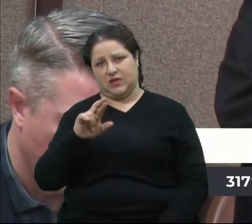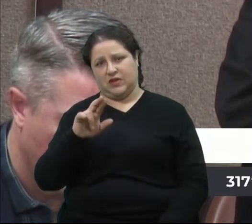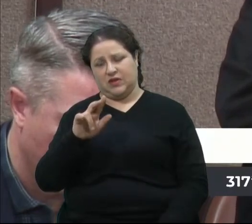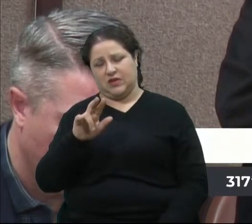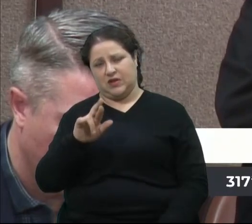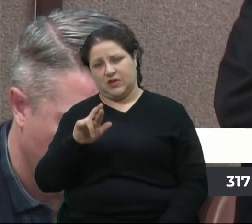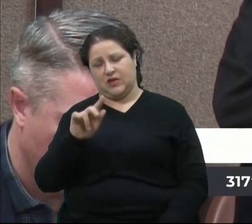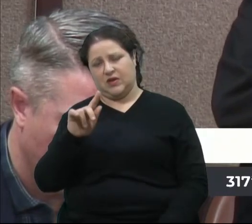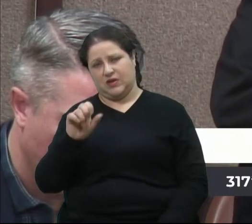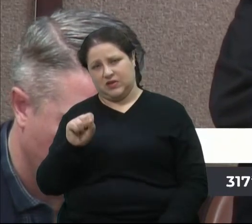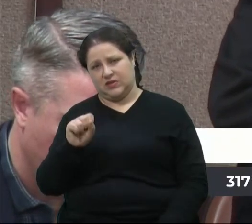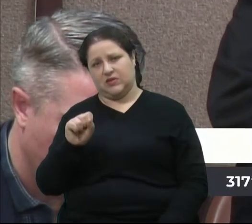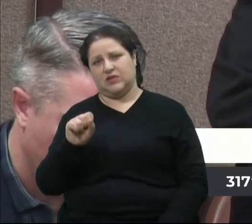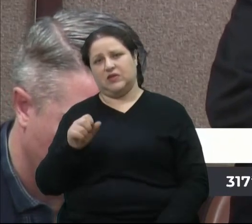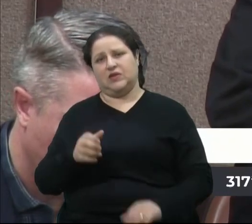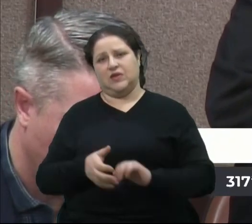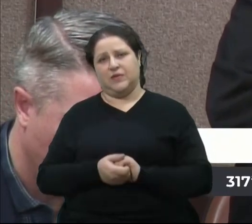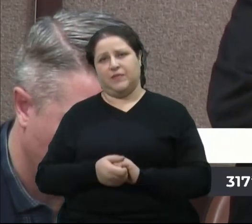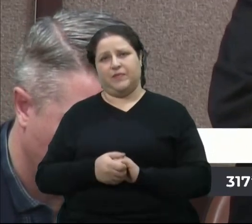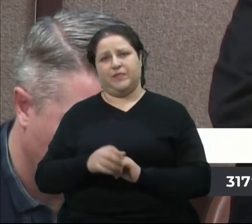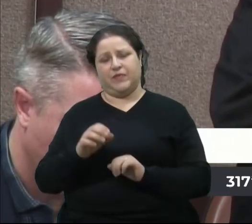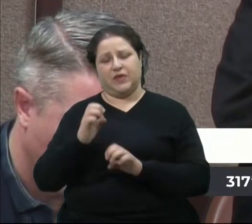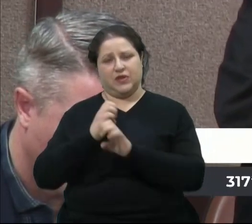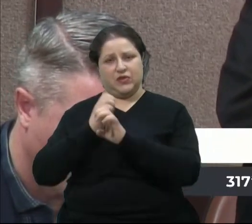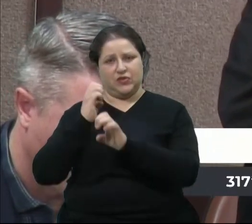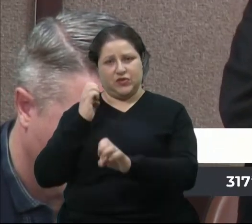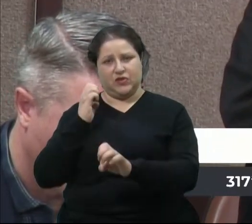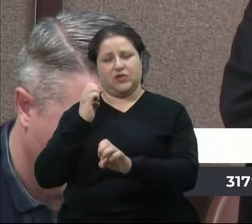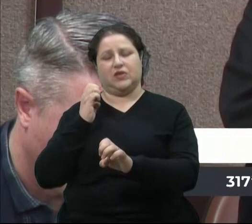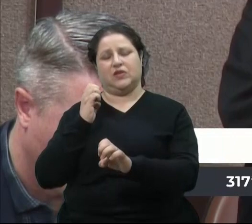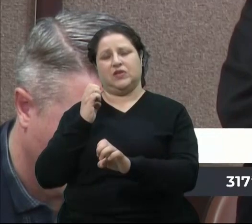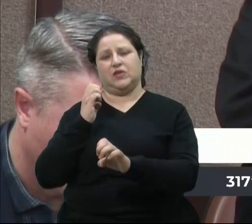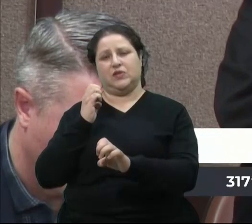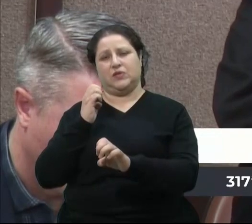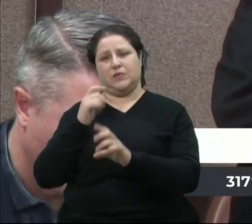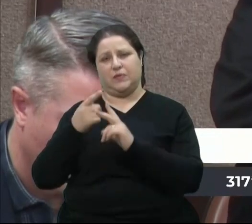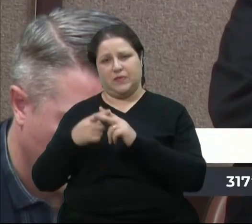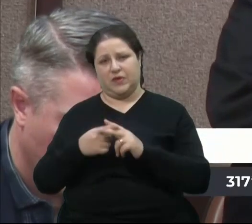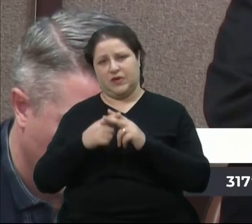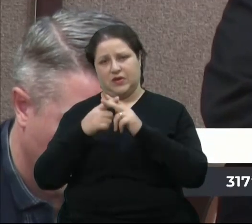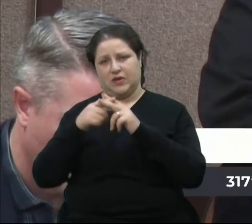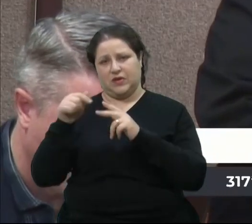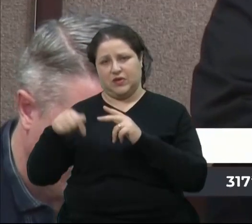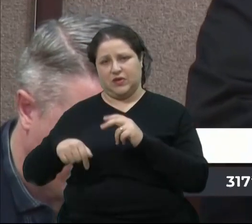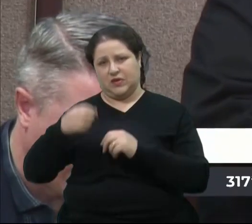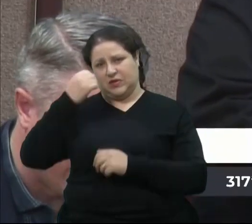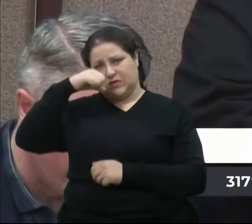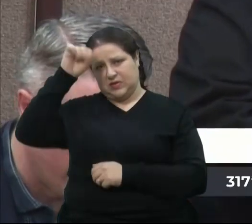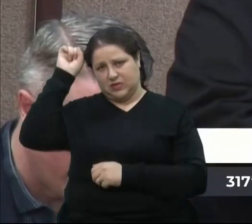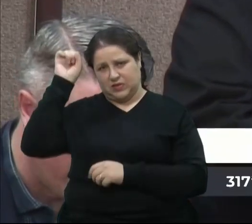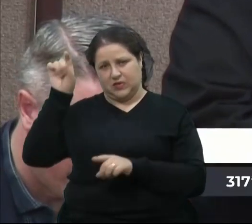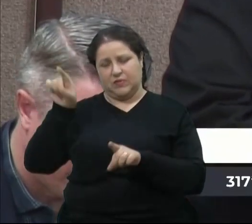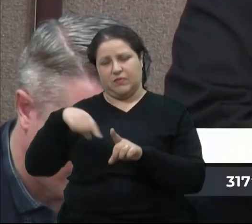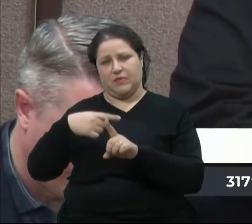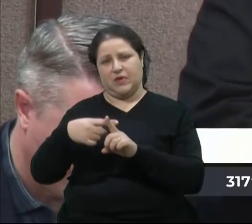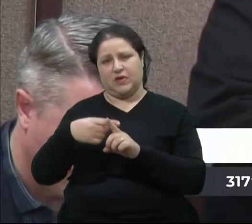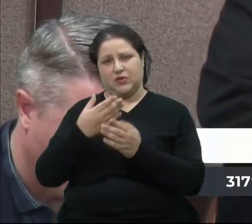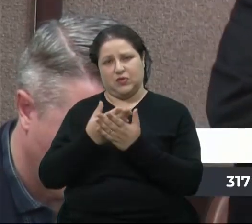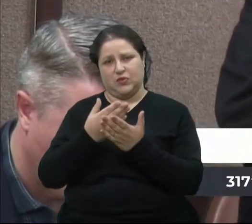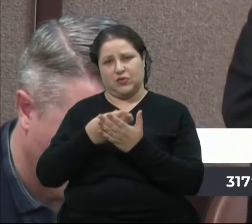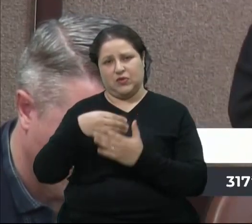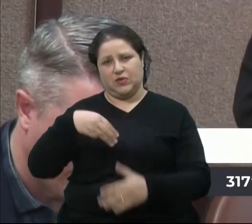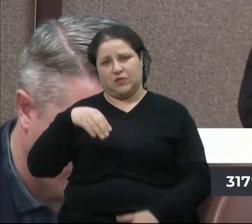sólida, como engenheiro mecânico pela Universidade de Caxias do Sul e detentor de um MBA em gestão